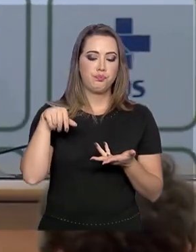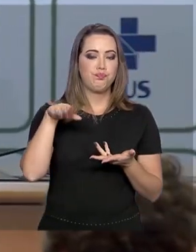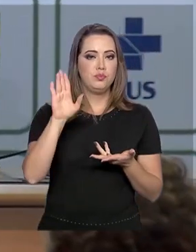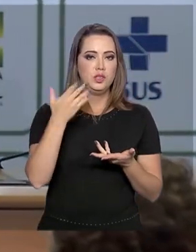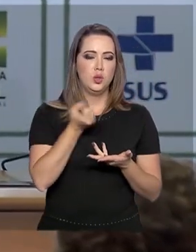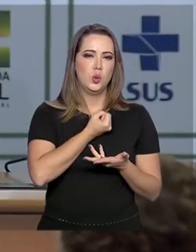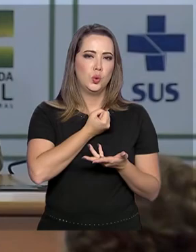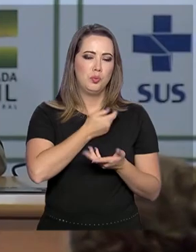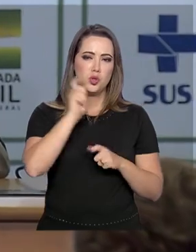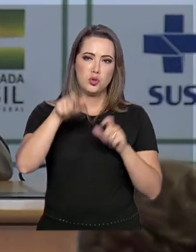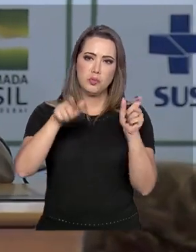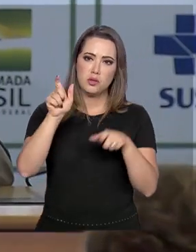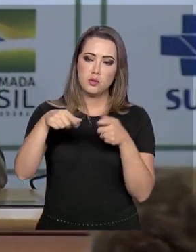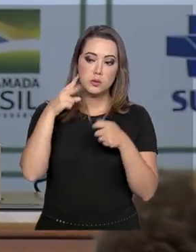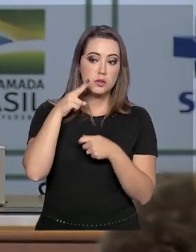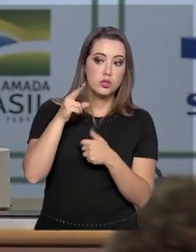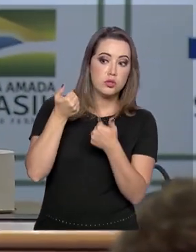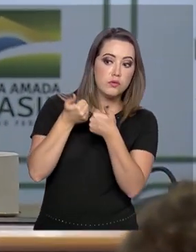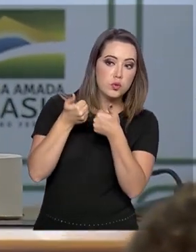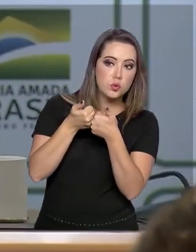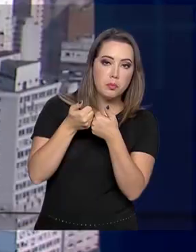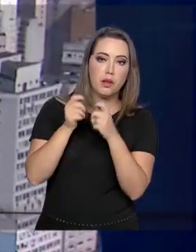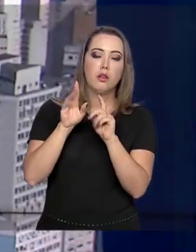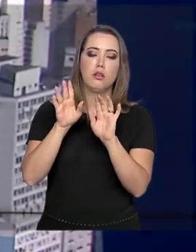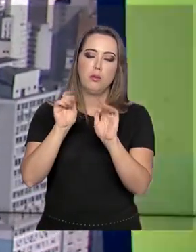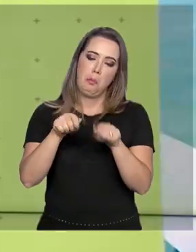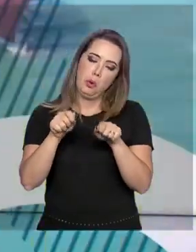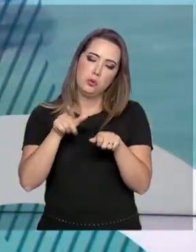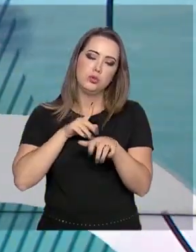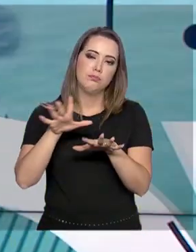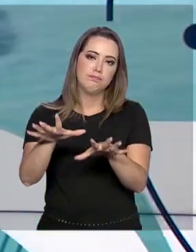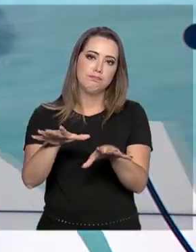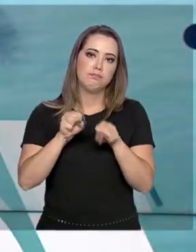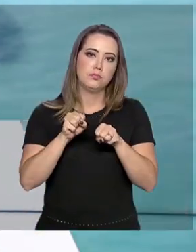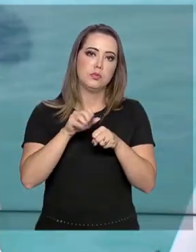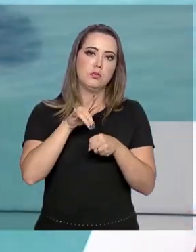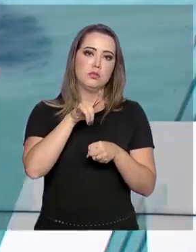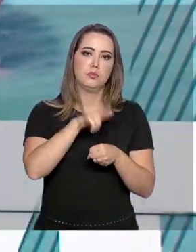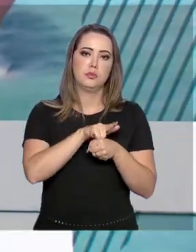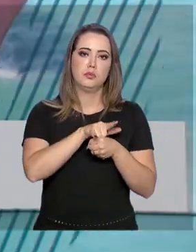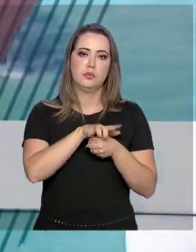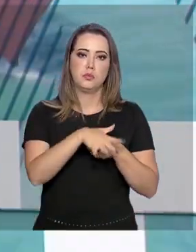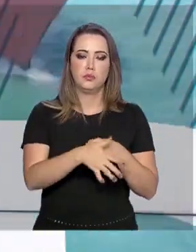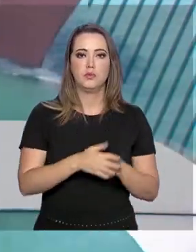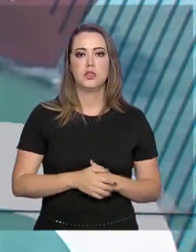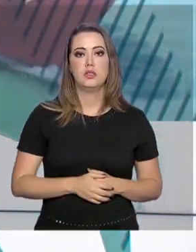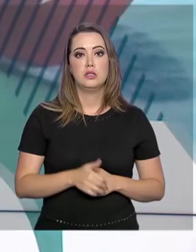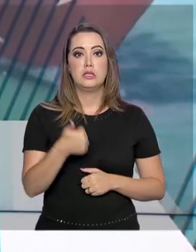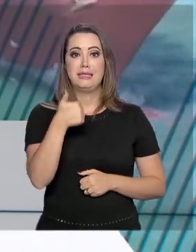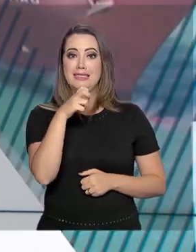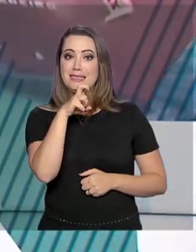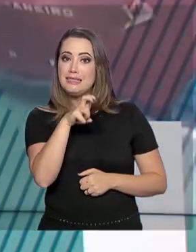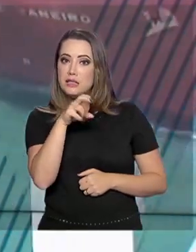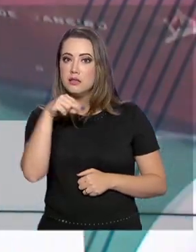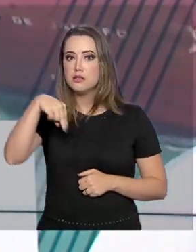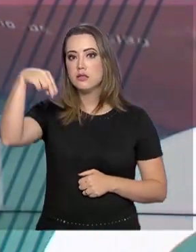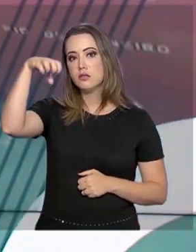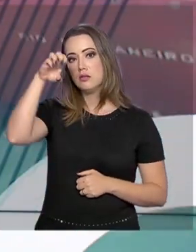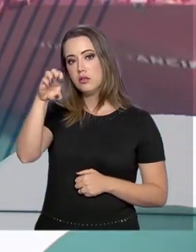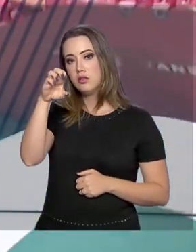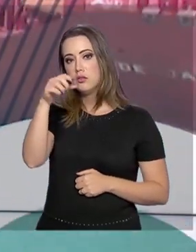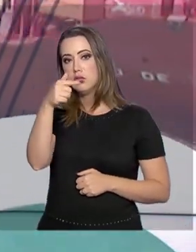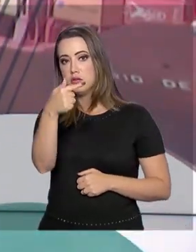que nós colocamos aqui com os suspeitos. São 15 casos suspeitos na região nordeste,